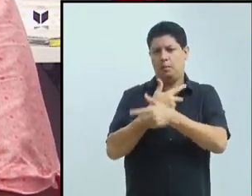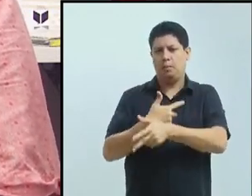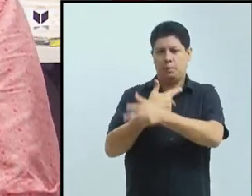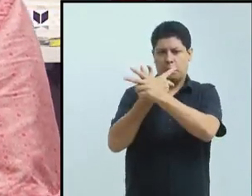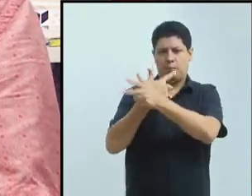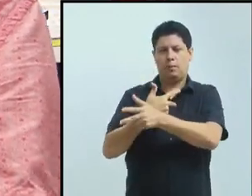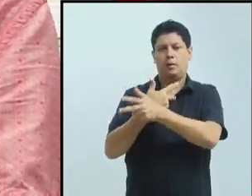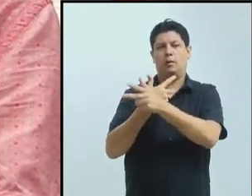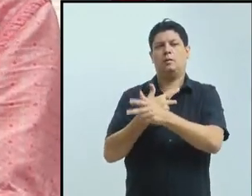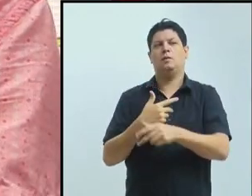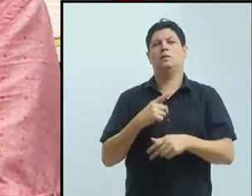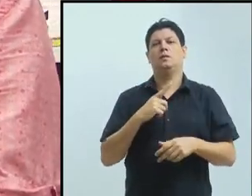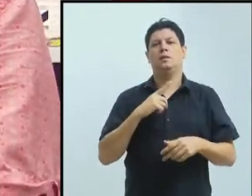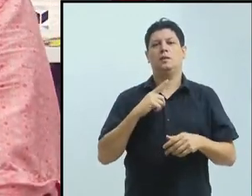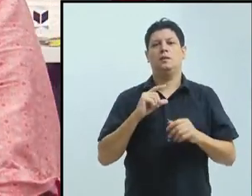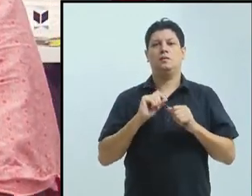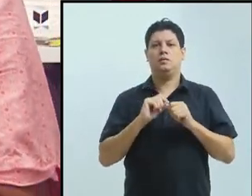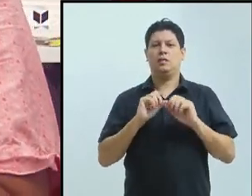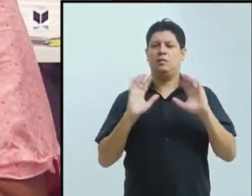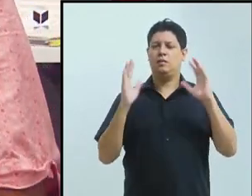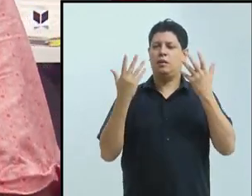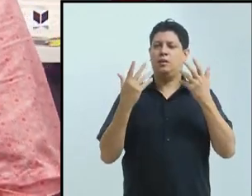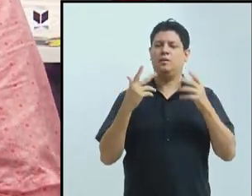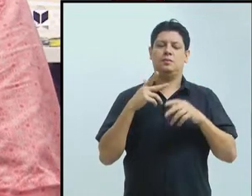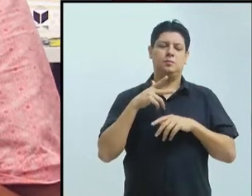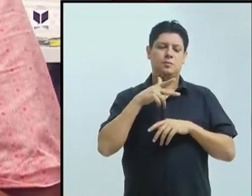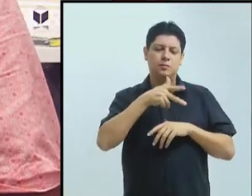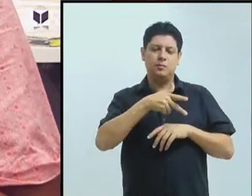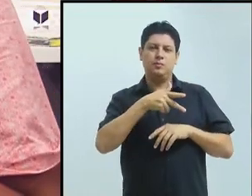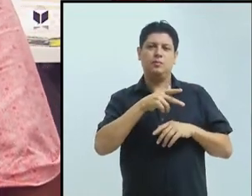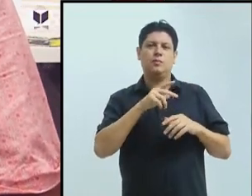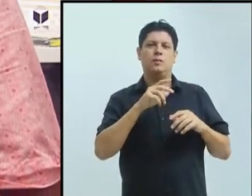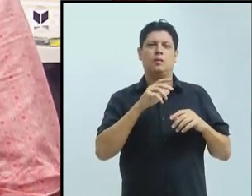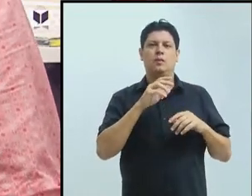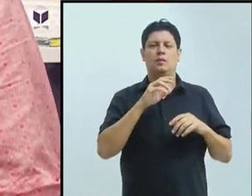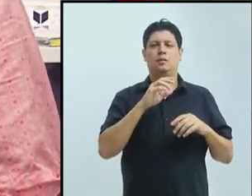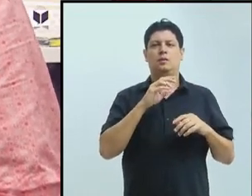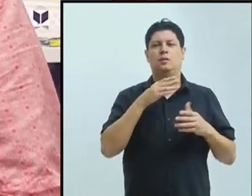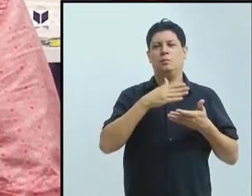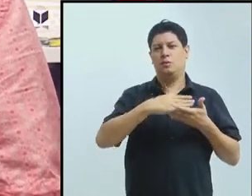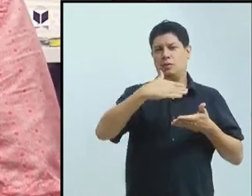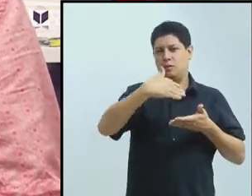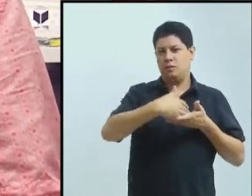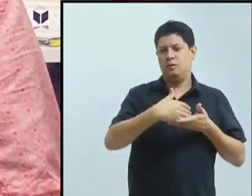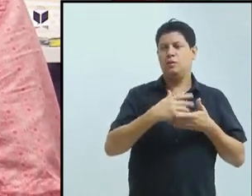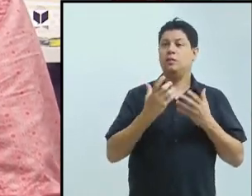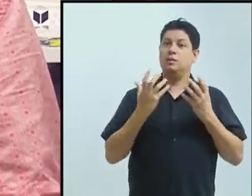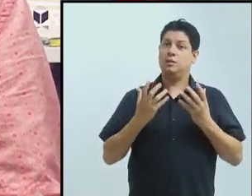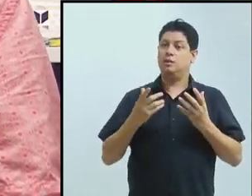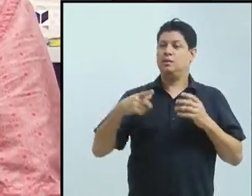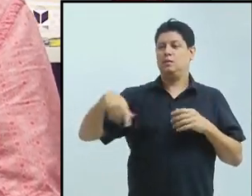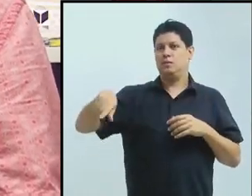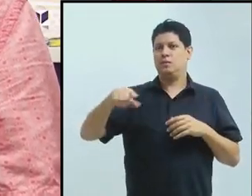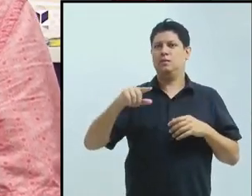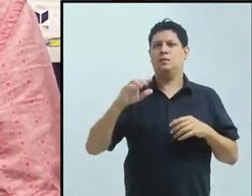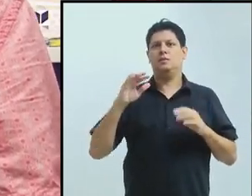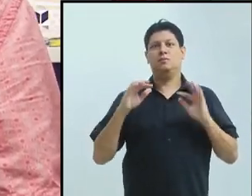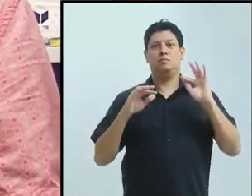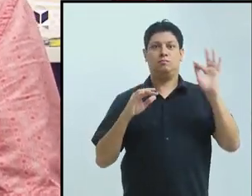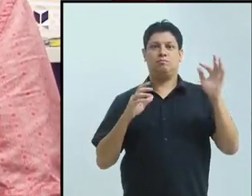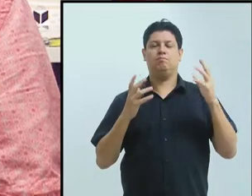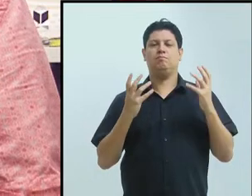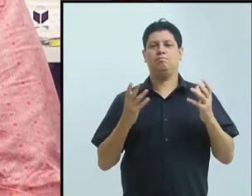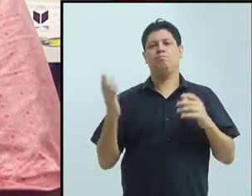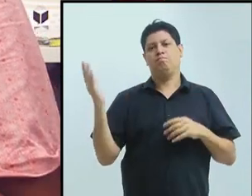confraternização e mostra o bolo para a câmera, mostra o pão, o café, fala, olha, queríamos que... Vai ser legal se algum dia a gente conseguir fazer